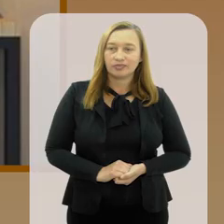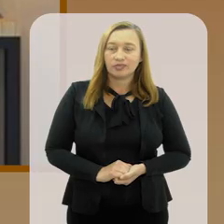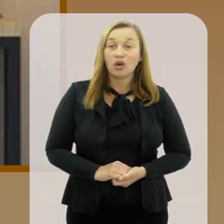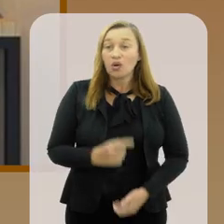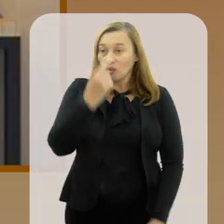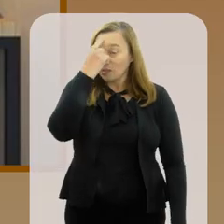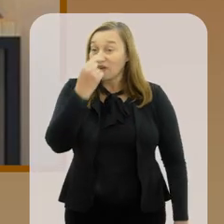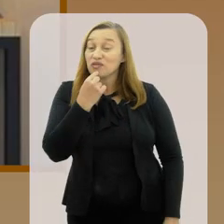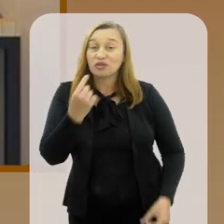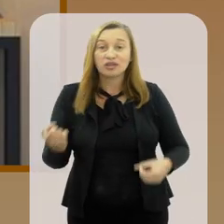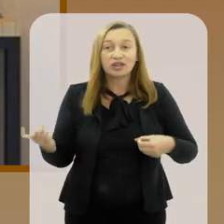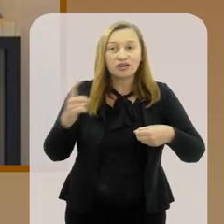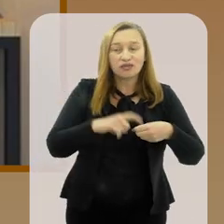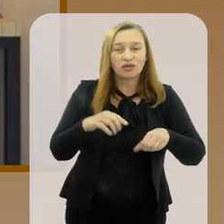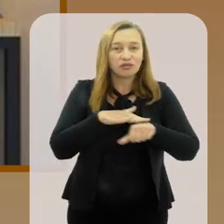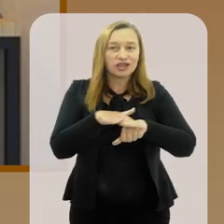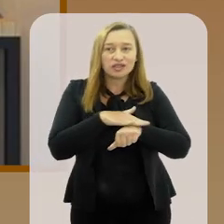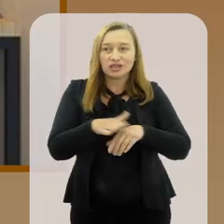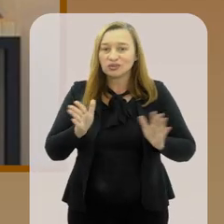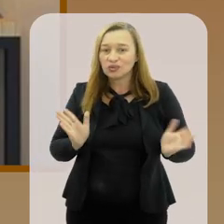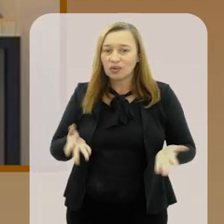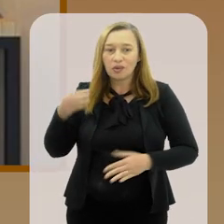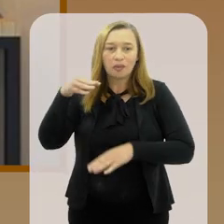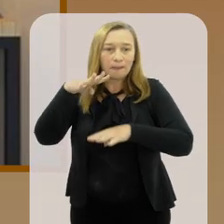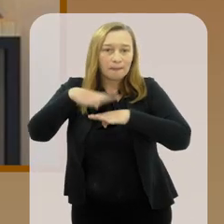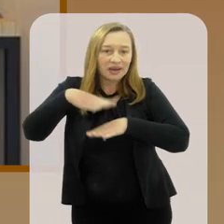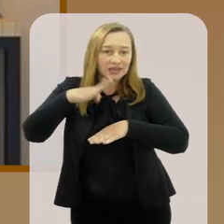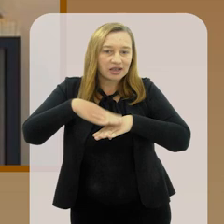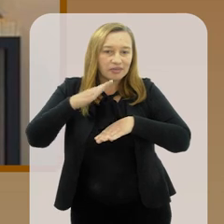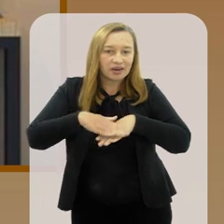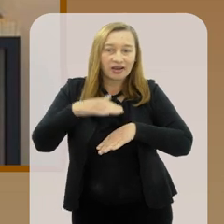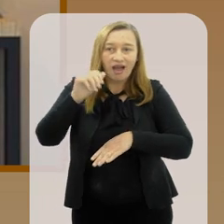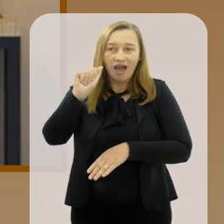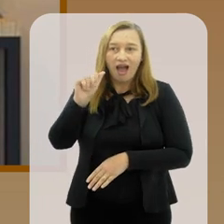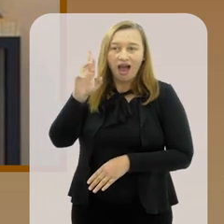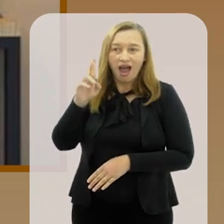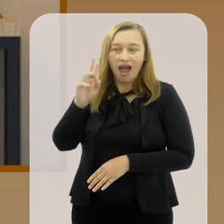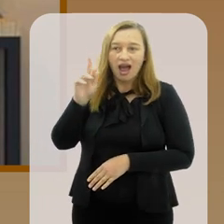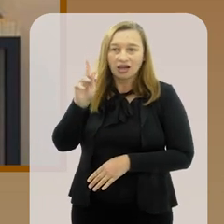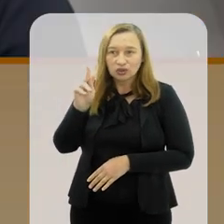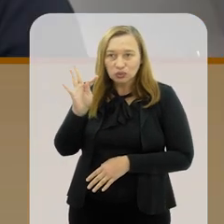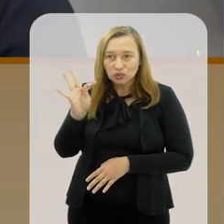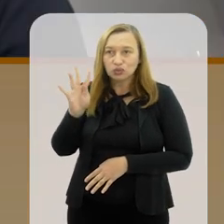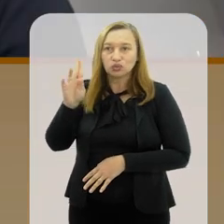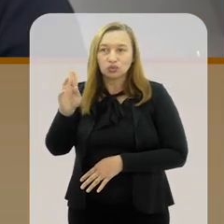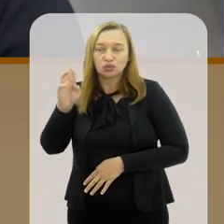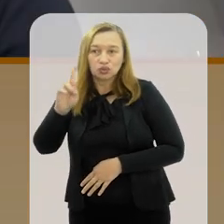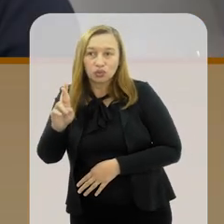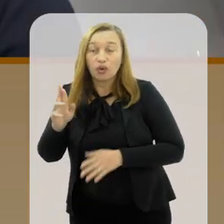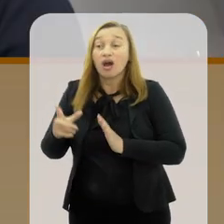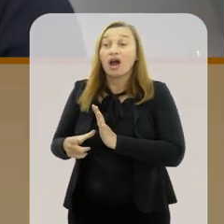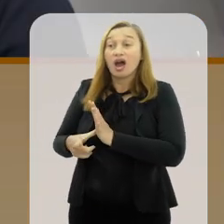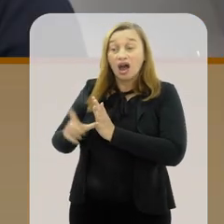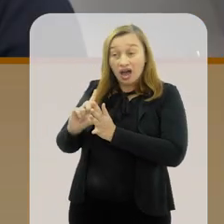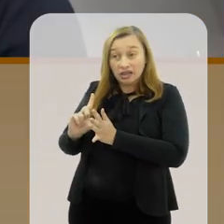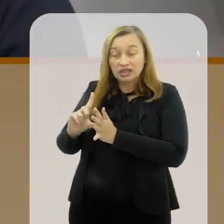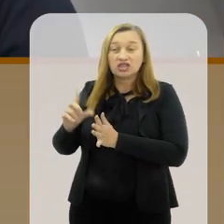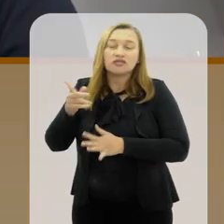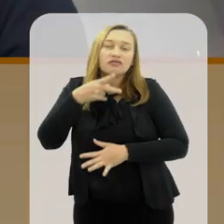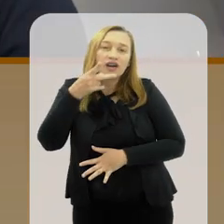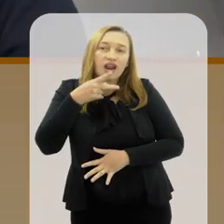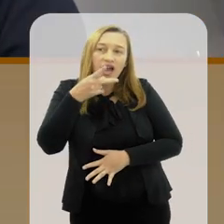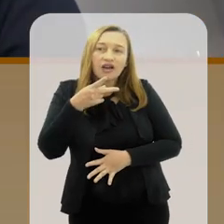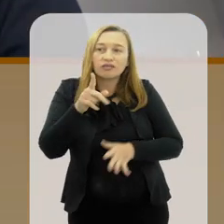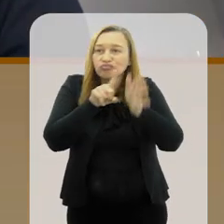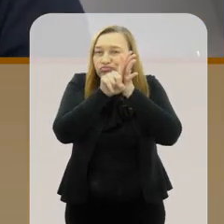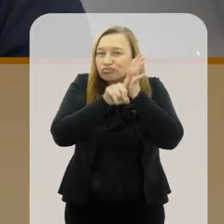O perfil está de volta conversando hoje com o matemático Arthur Avila. Arthur, no bloco anterior a gente falava